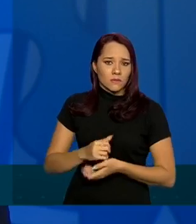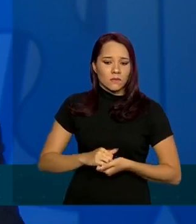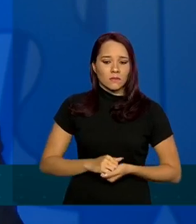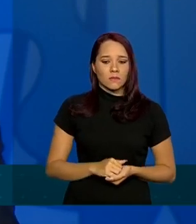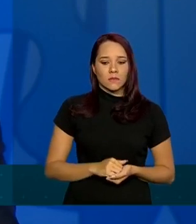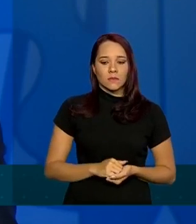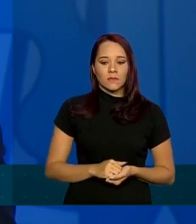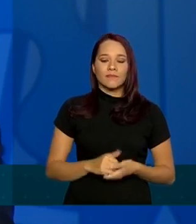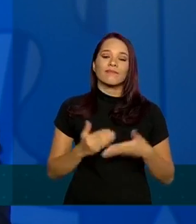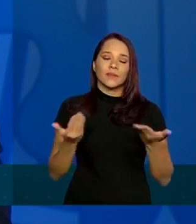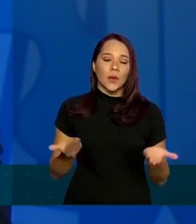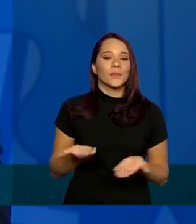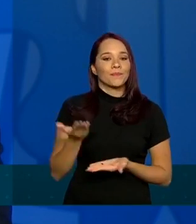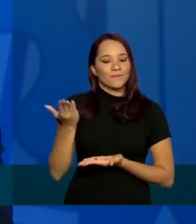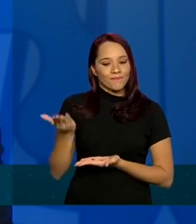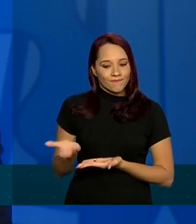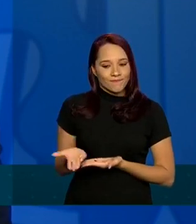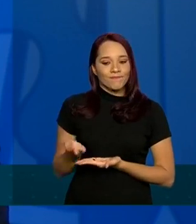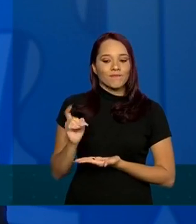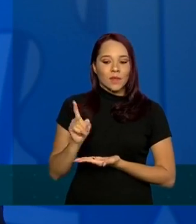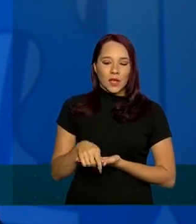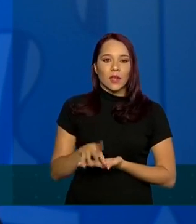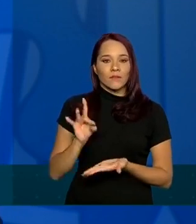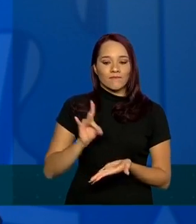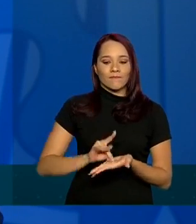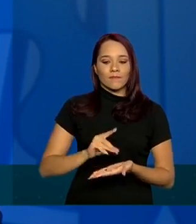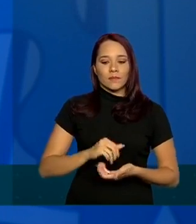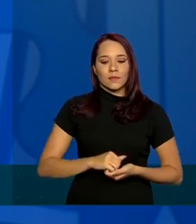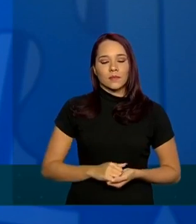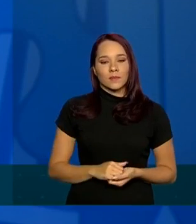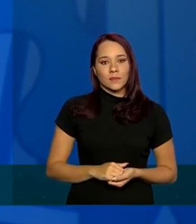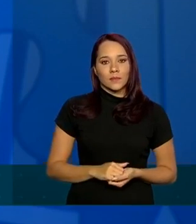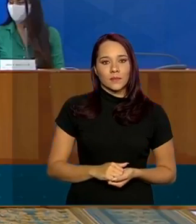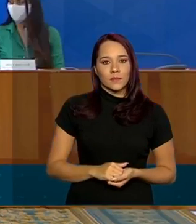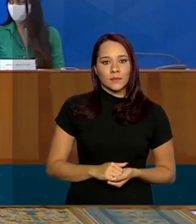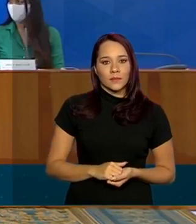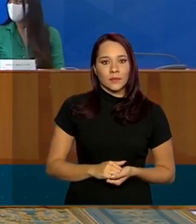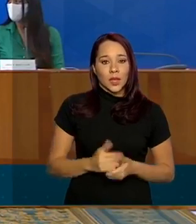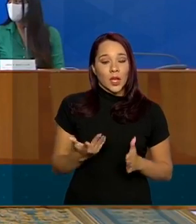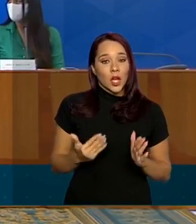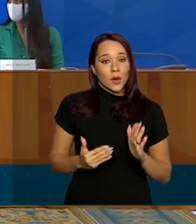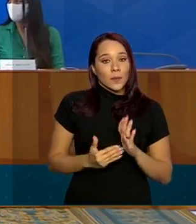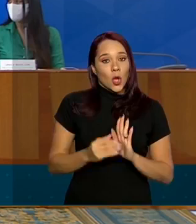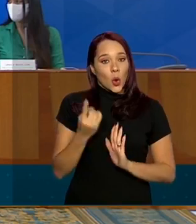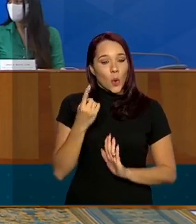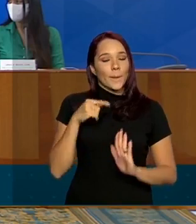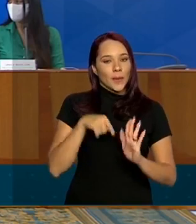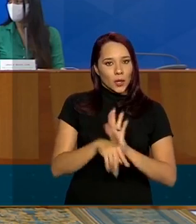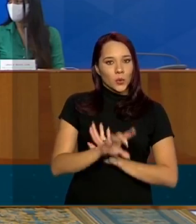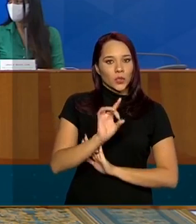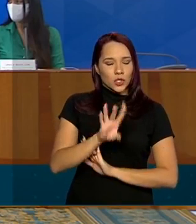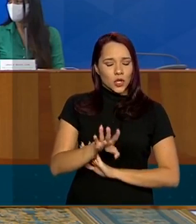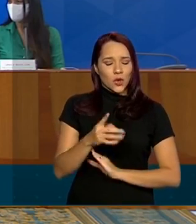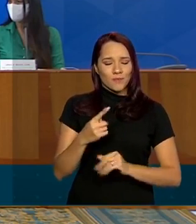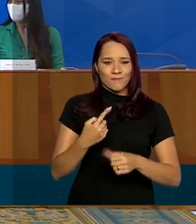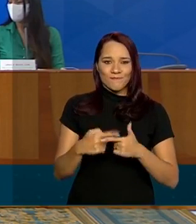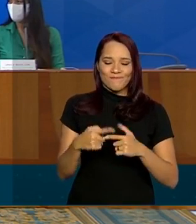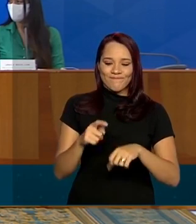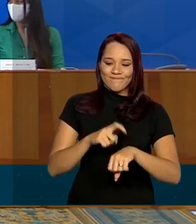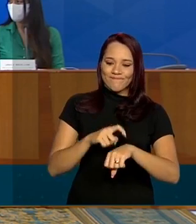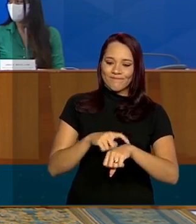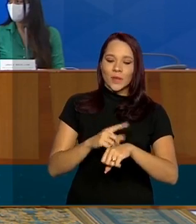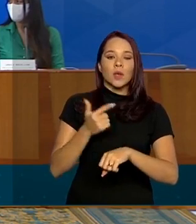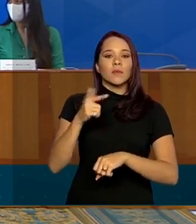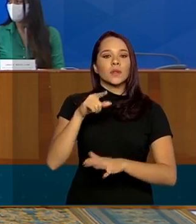equívocos então é essa a real vamos nos limitar a uma pergunta apenas por conta do tempo por favor